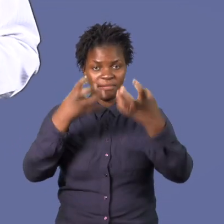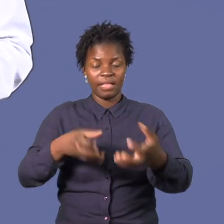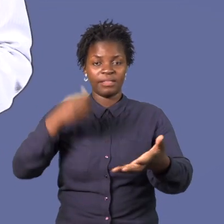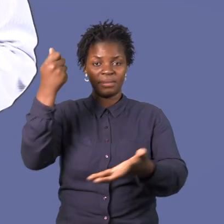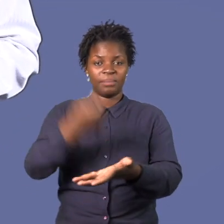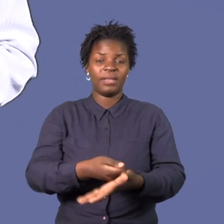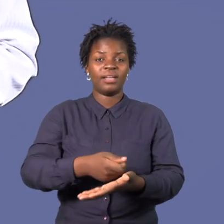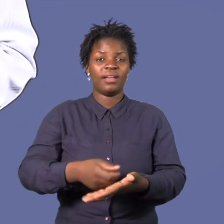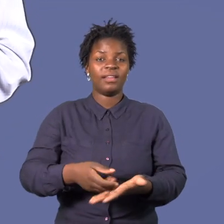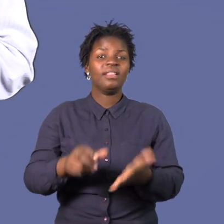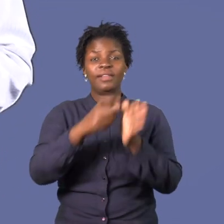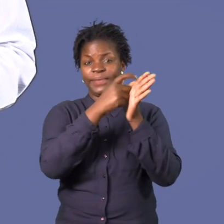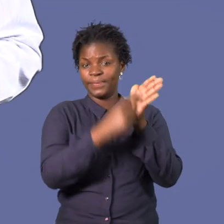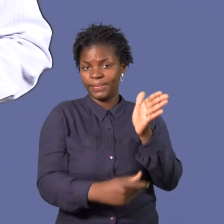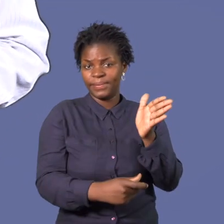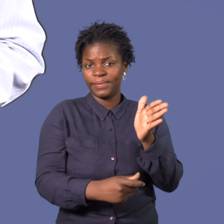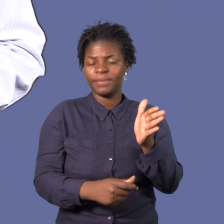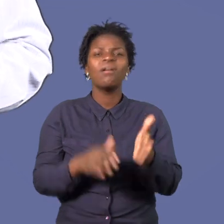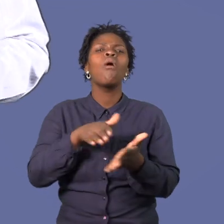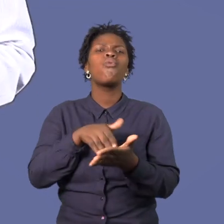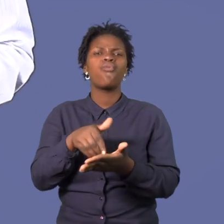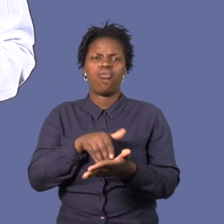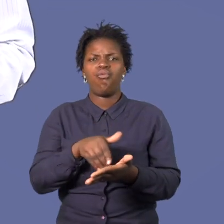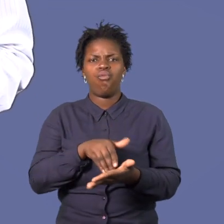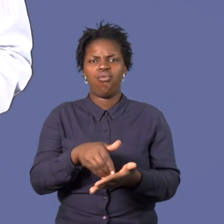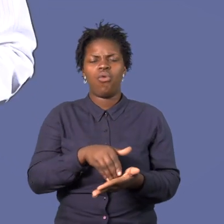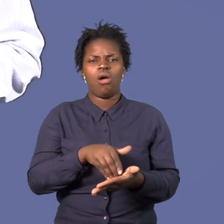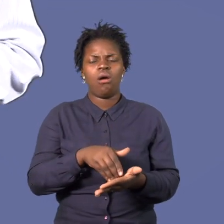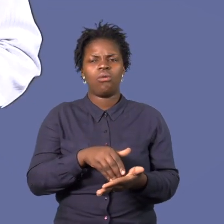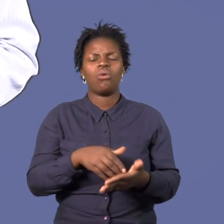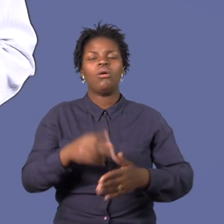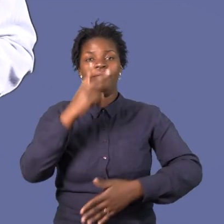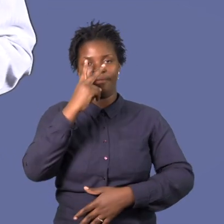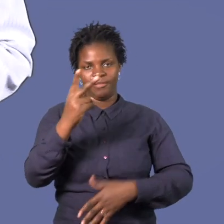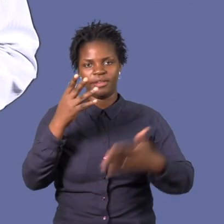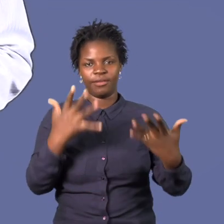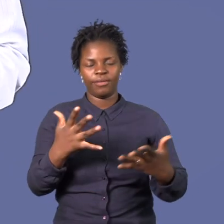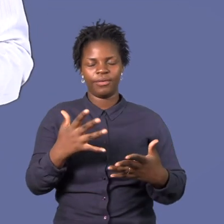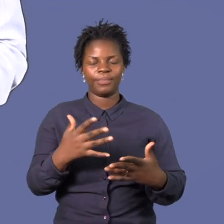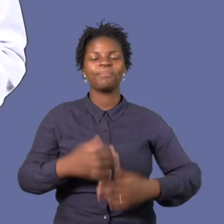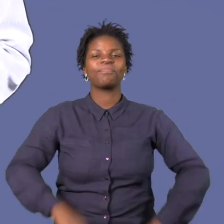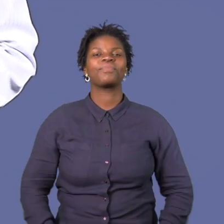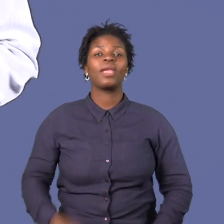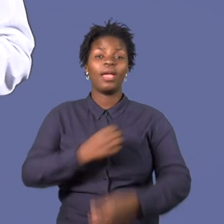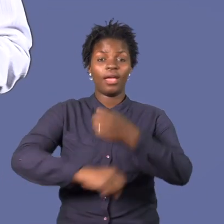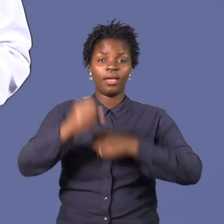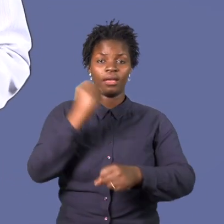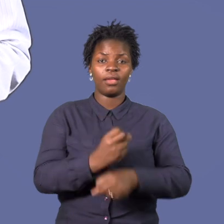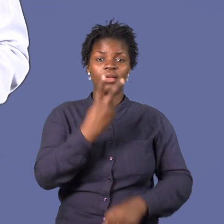.866 milhões de meticais e, em 2021, custaram 40